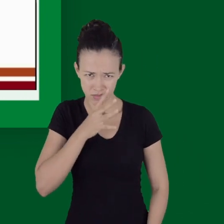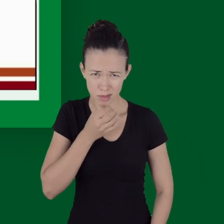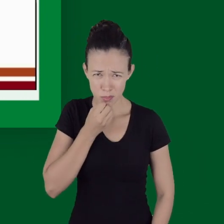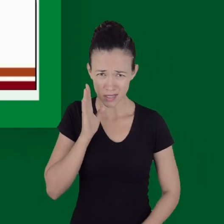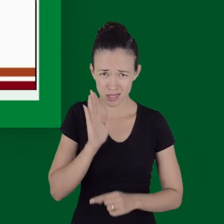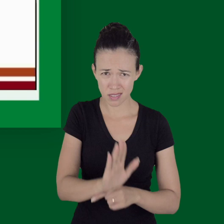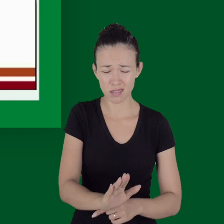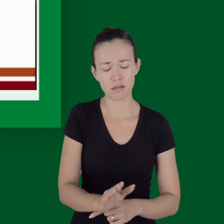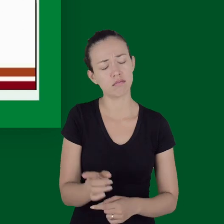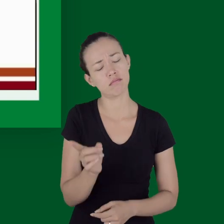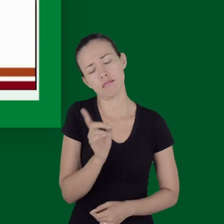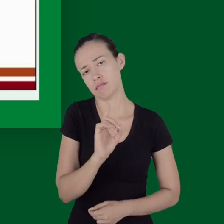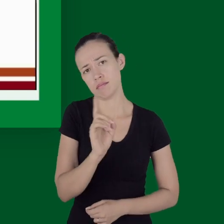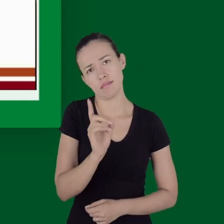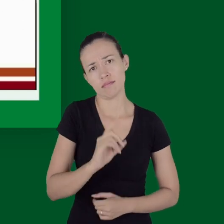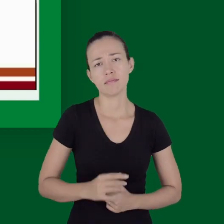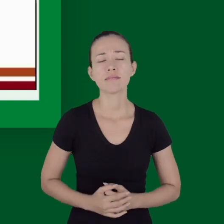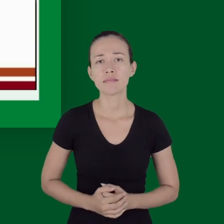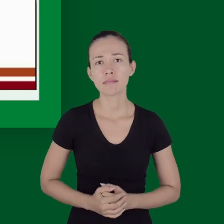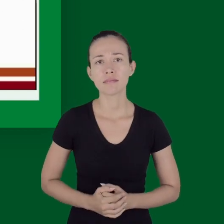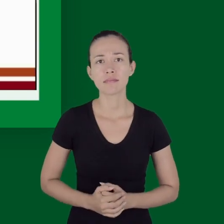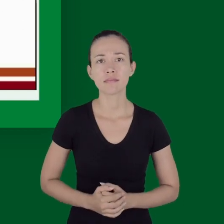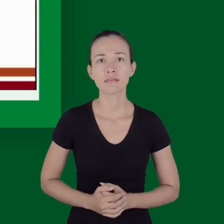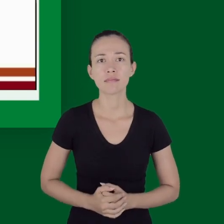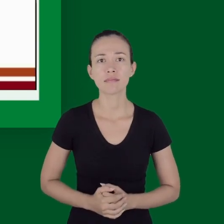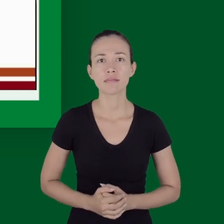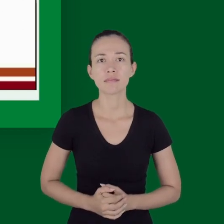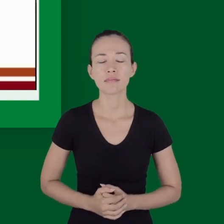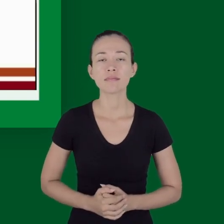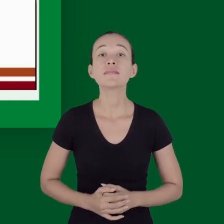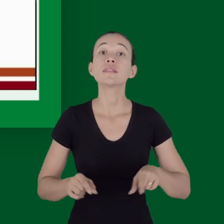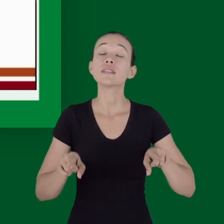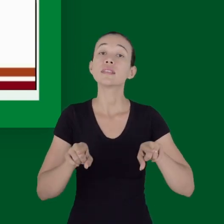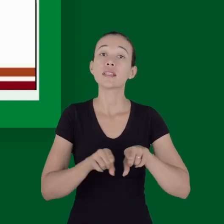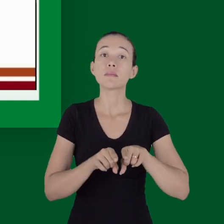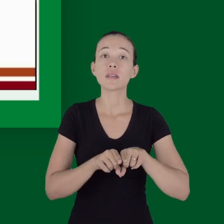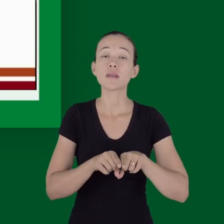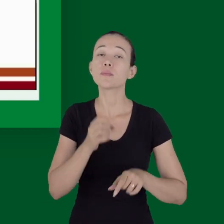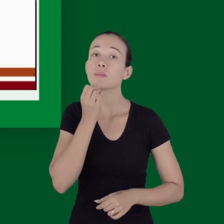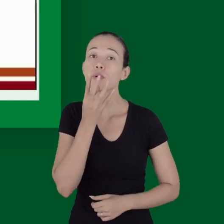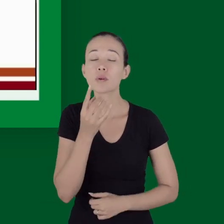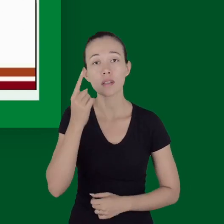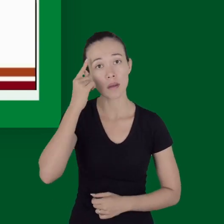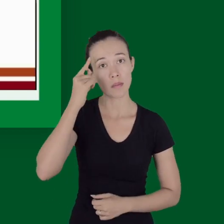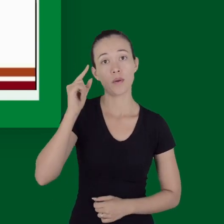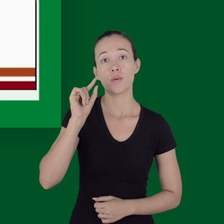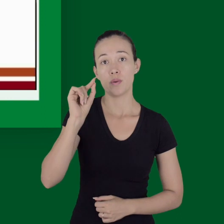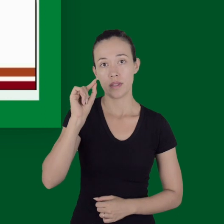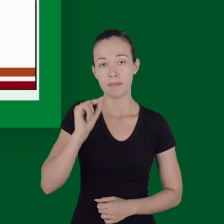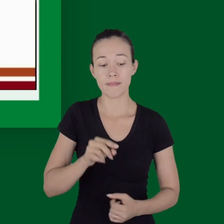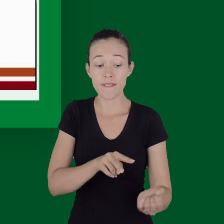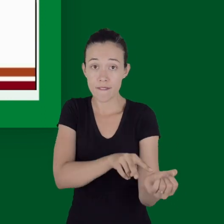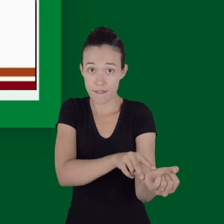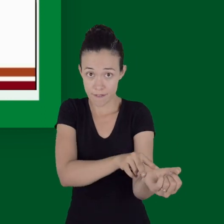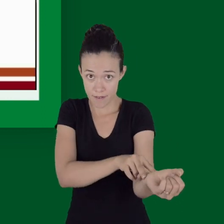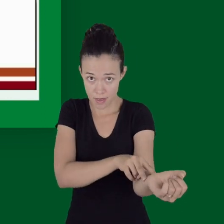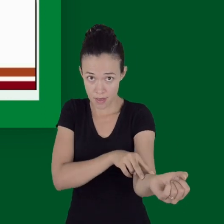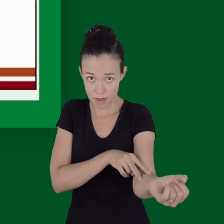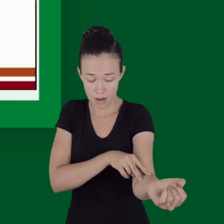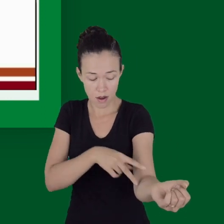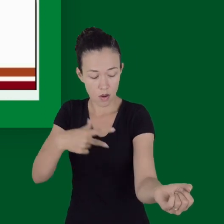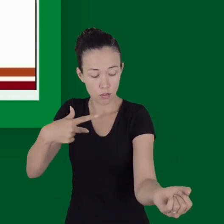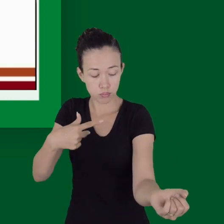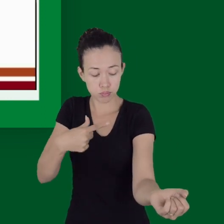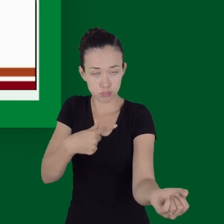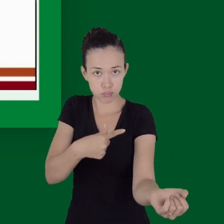Falando um pouco agora específico da reposição polêmica, o que a gente sabe é que não há benefício na reposição polêmica indiscriminada.